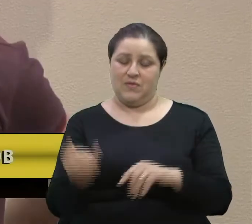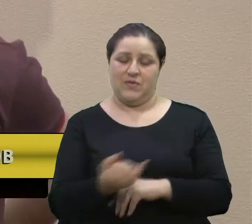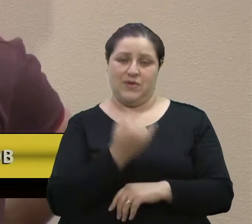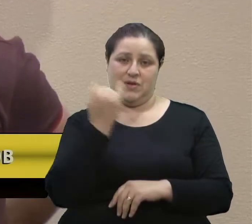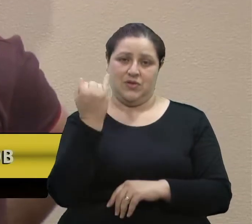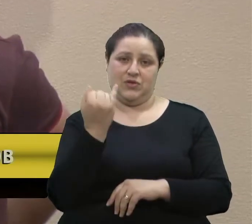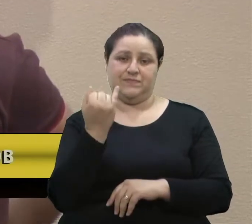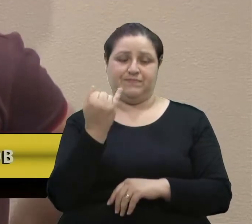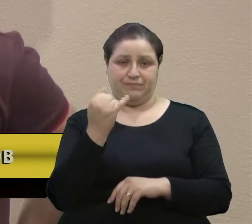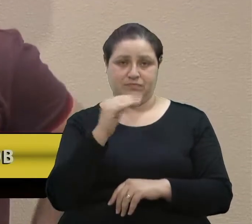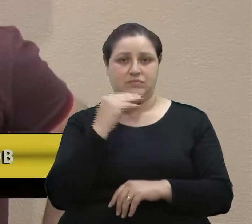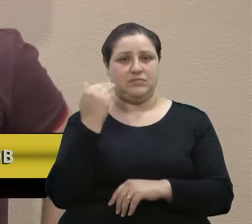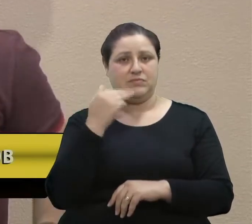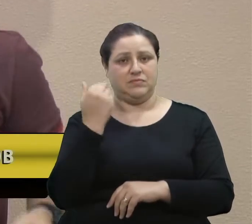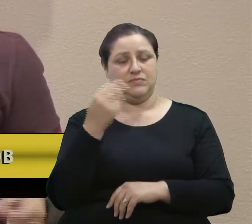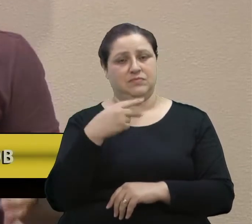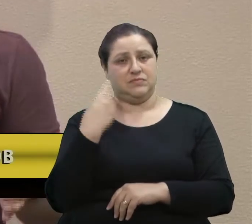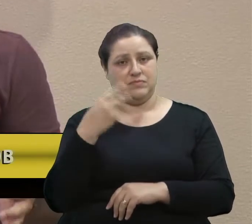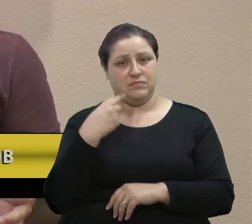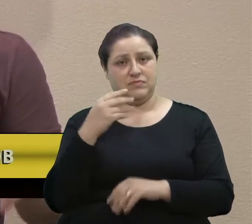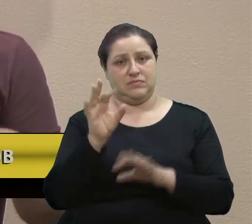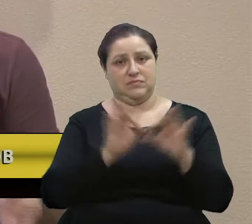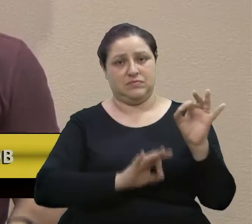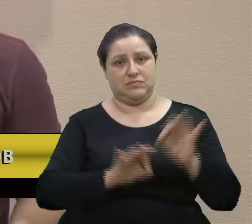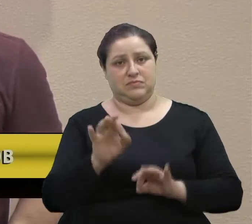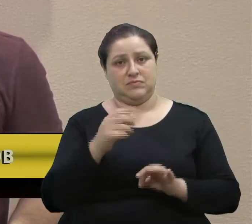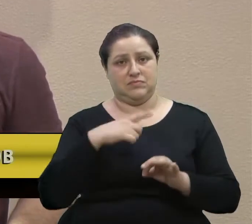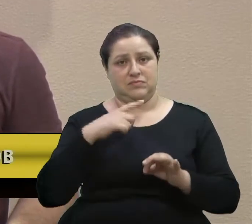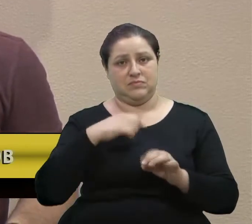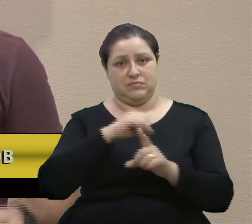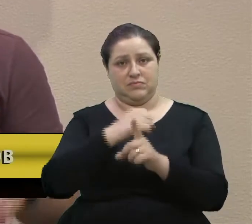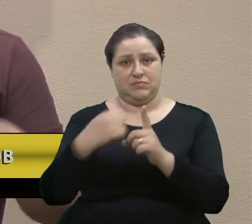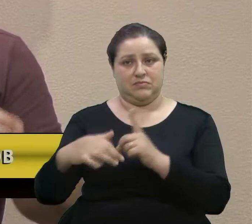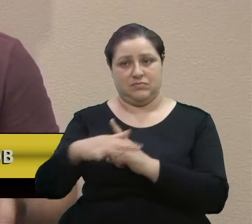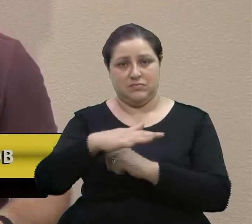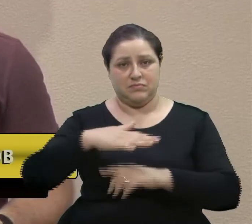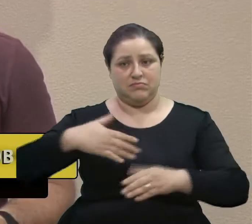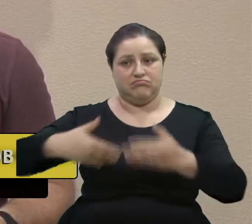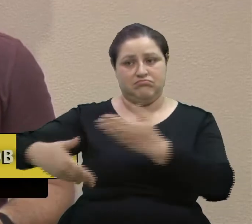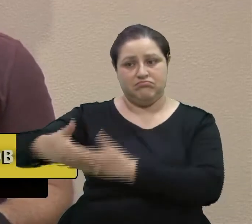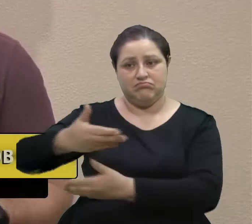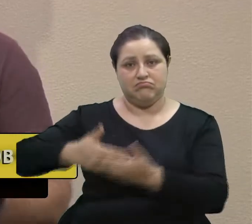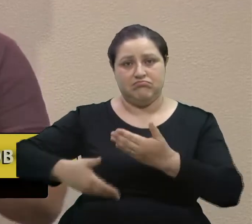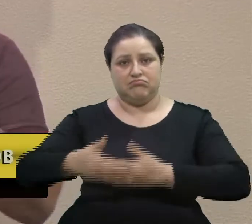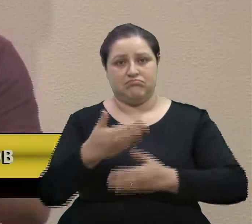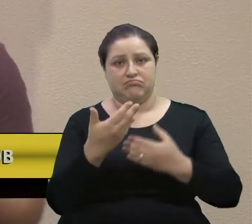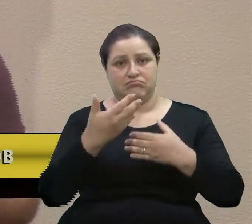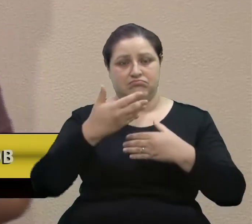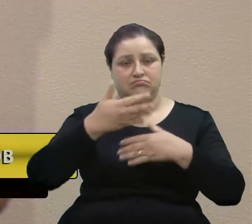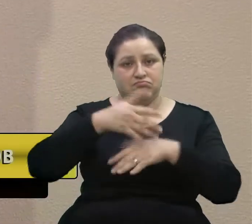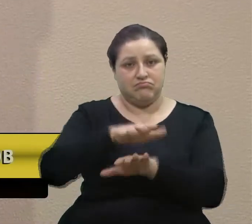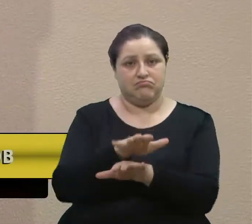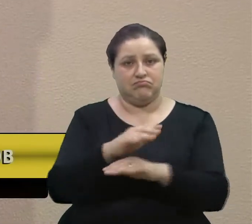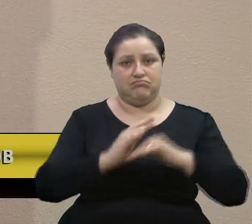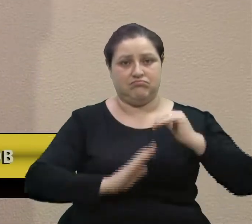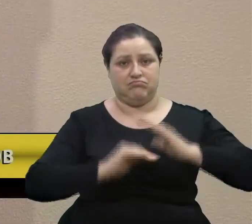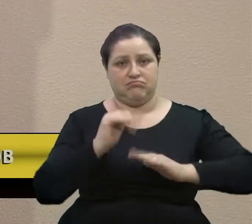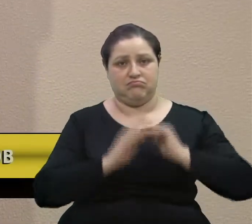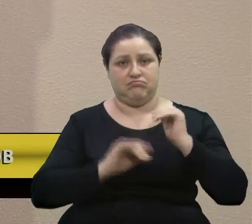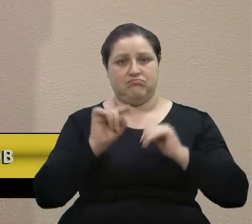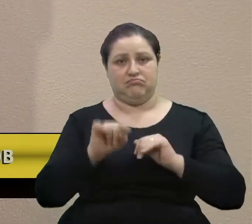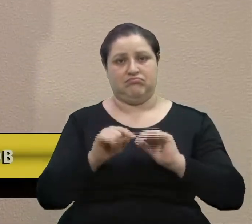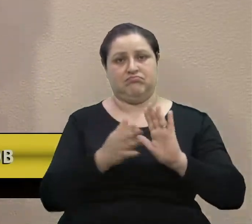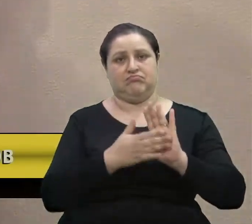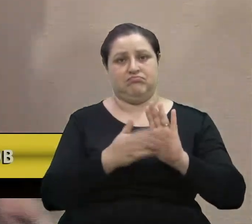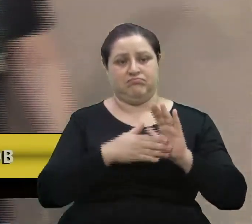Então, vereadora Marisol, um projeto de socialização, de inclusão e de construção é aquilo que a senhora